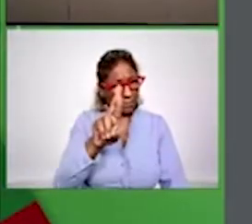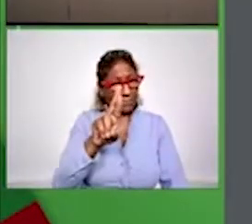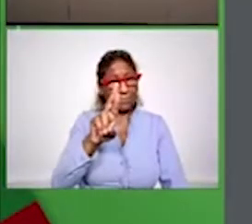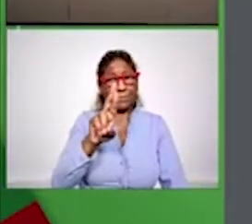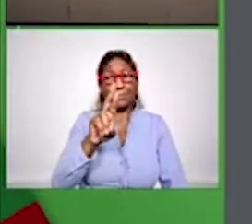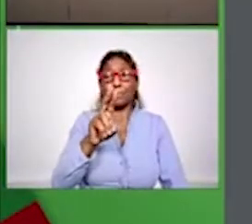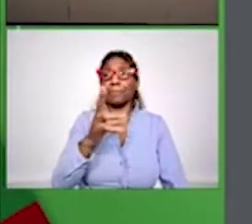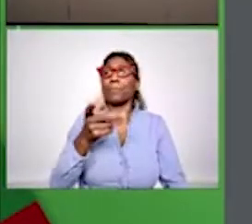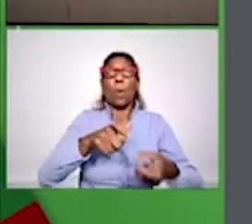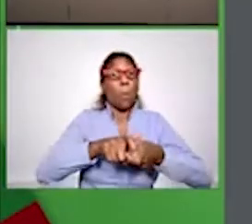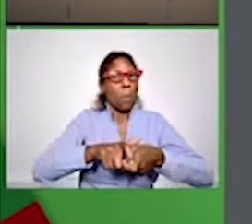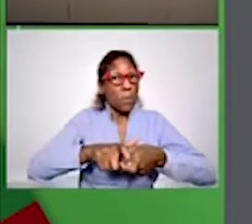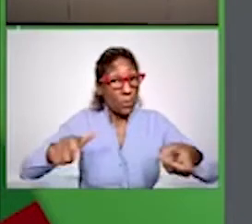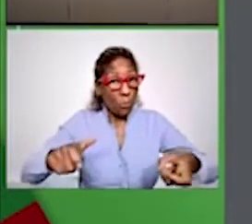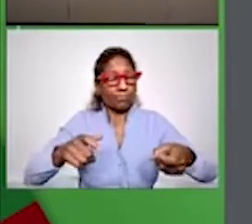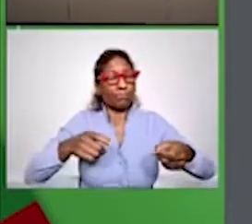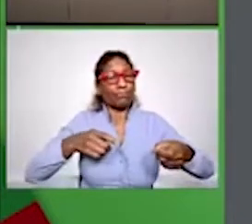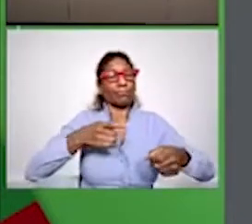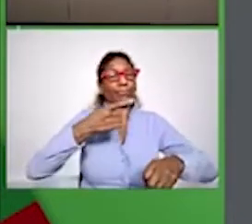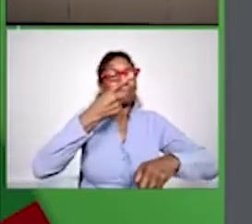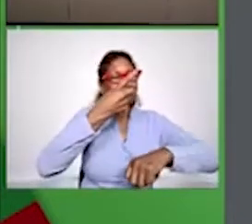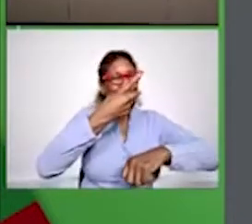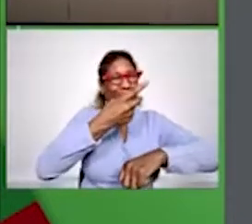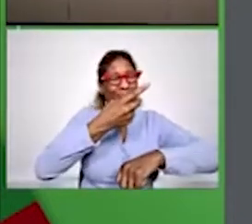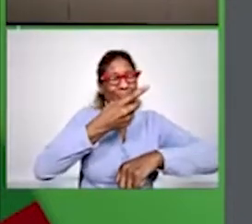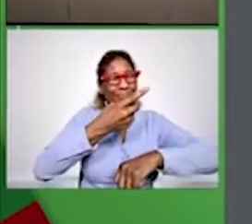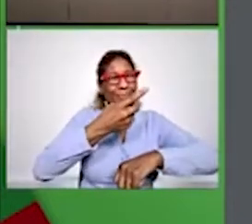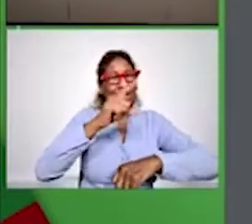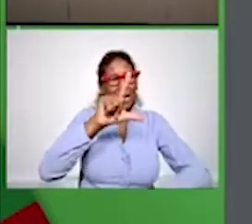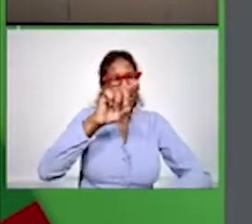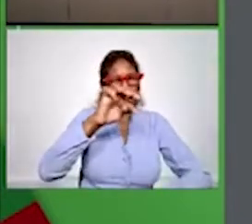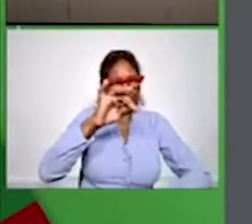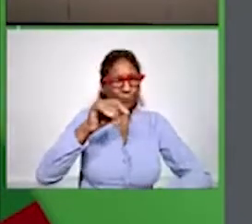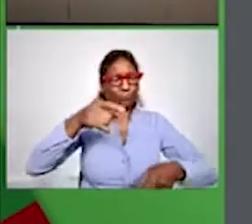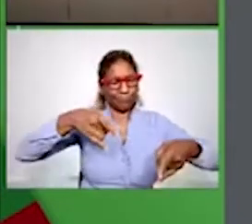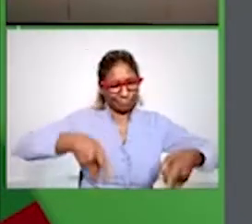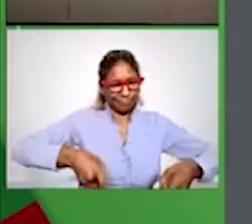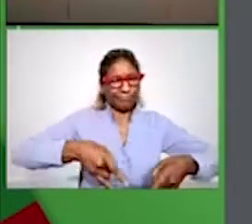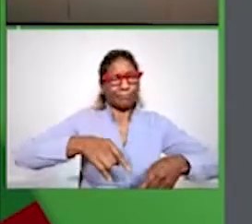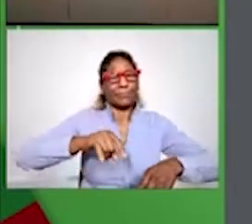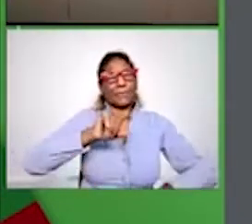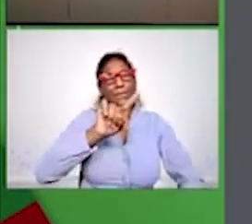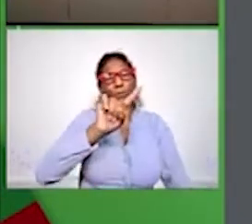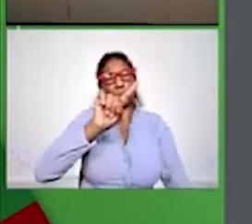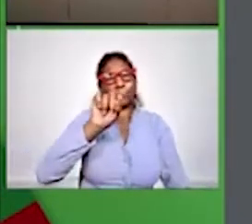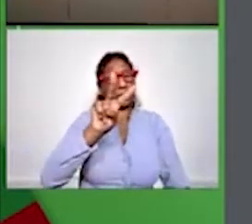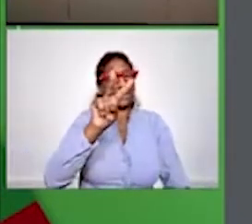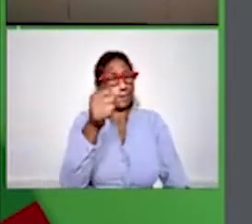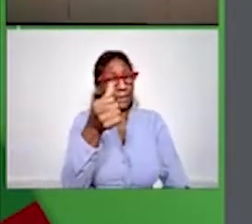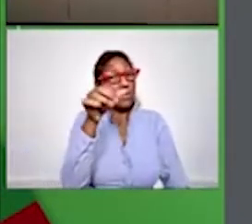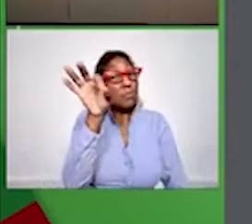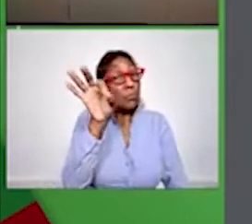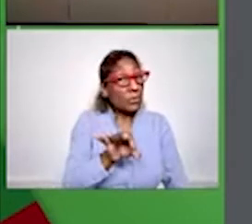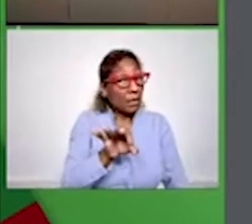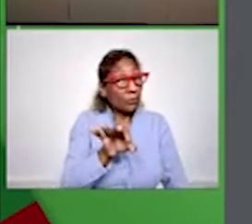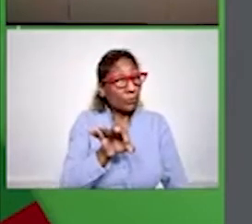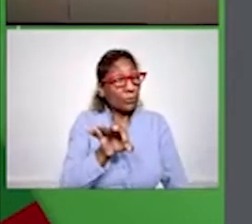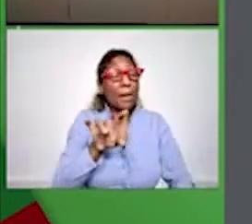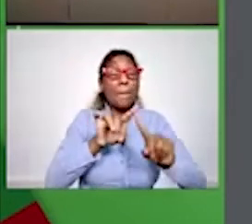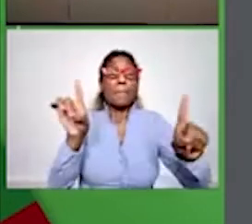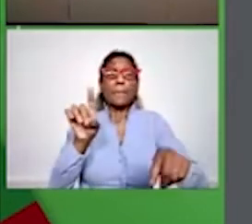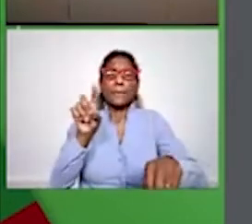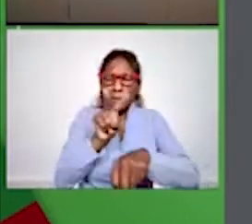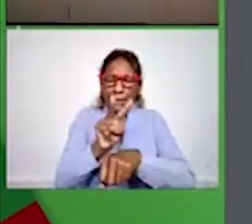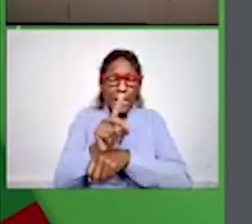os nossos leitos, é importante lembrar, nós vamos falar sobre isso aqui, em mais de 126%. E só o custeio